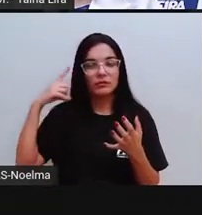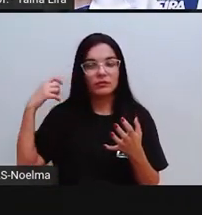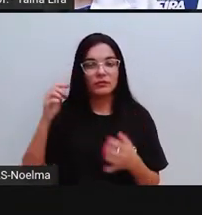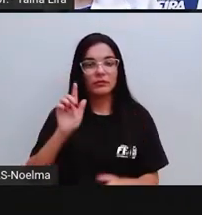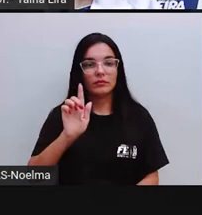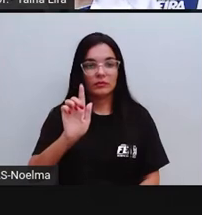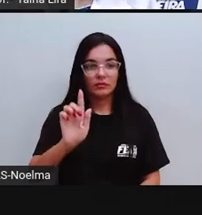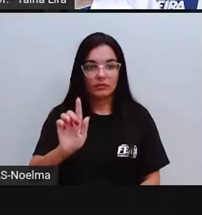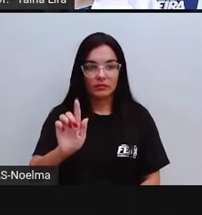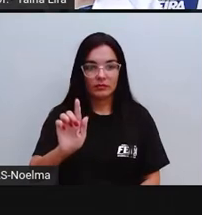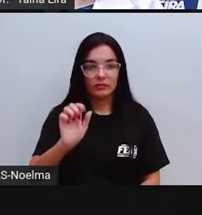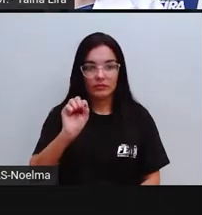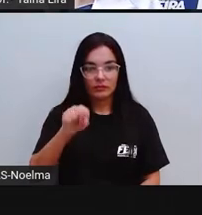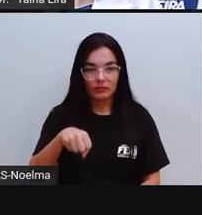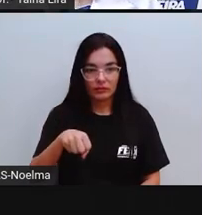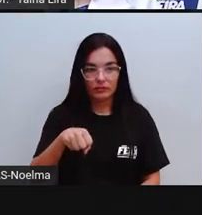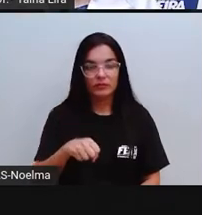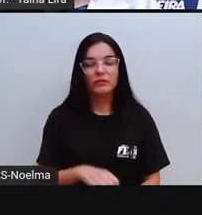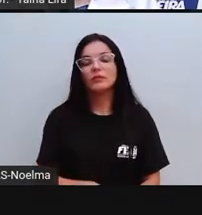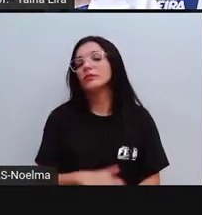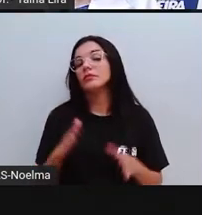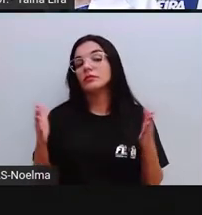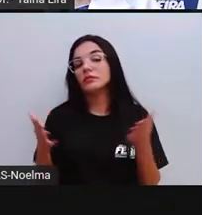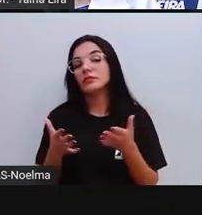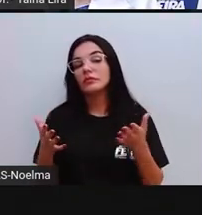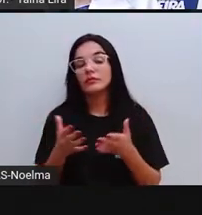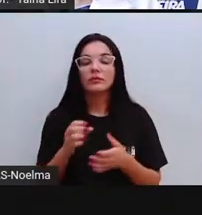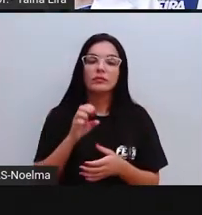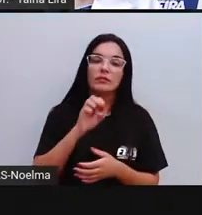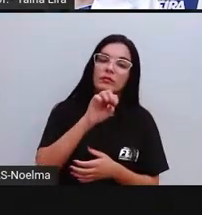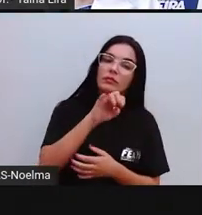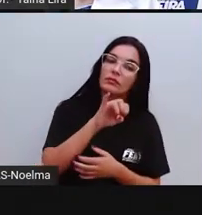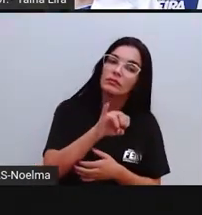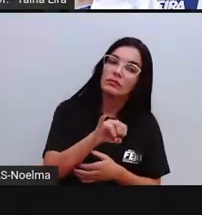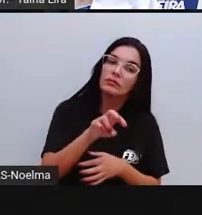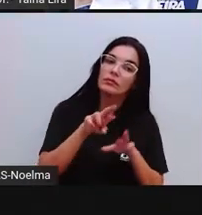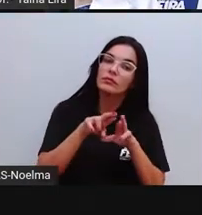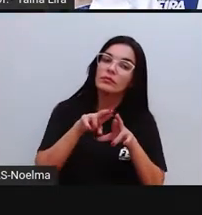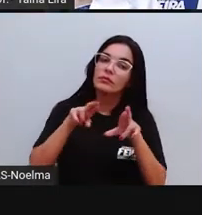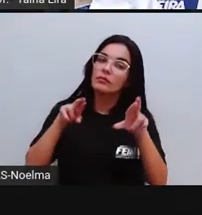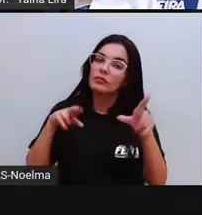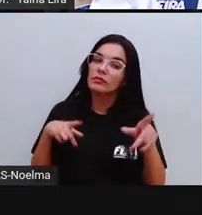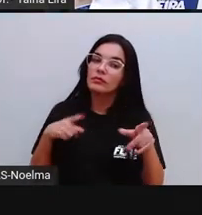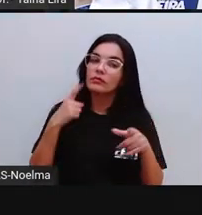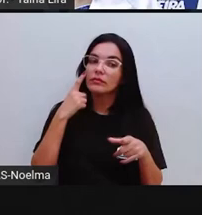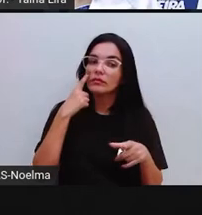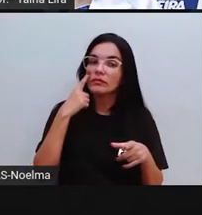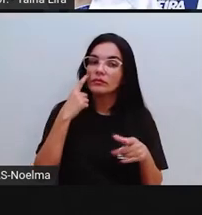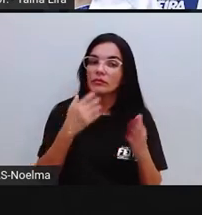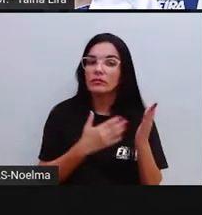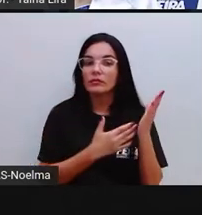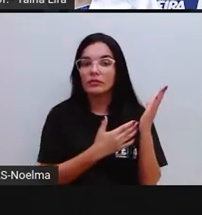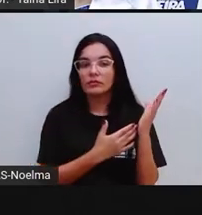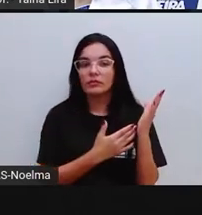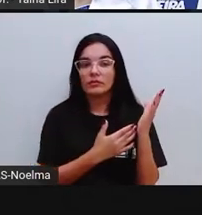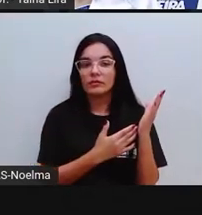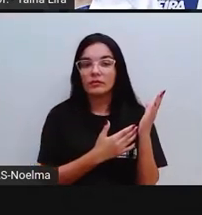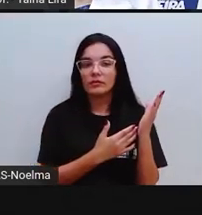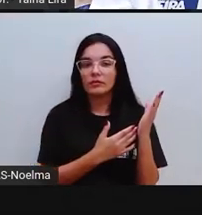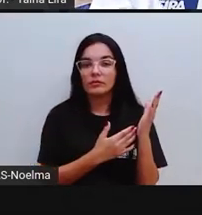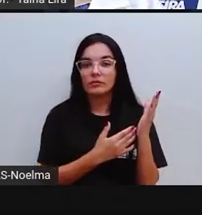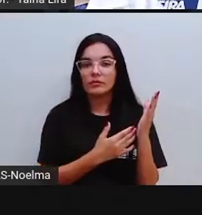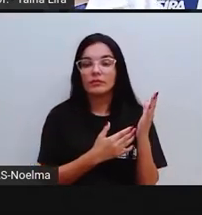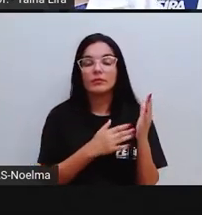certo? Do GÉ mesmo, tá? Agora, ó, diferente dessas palavrinhas aqui que a Pró já mostrou,